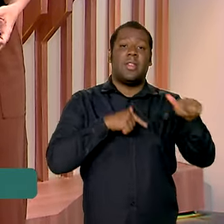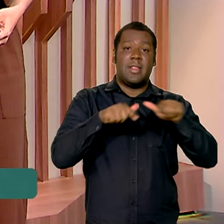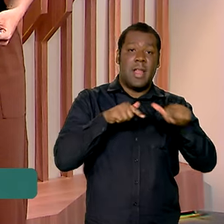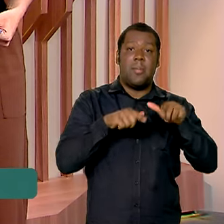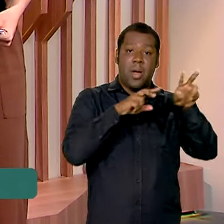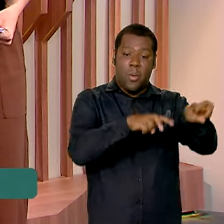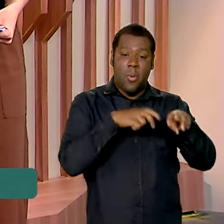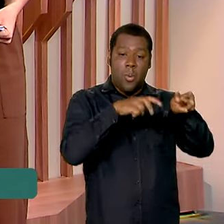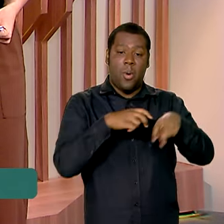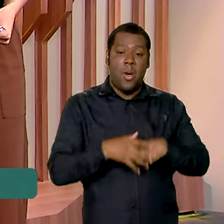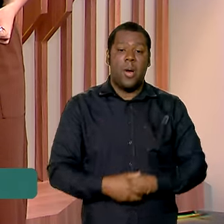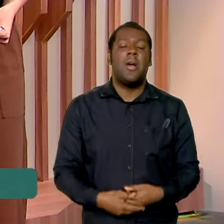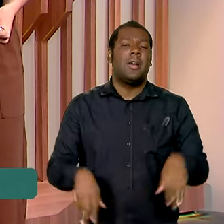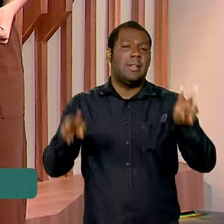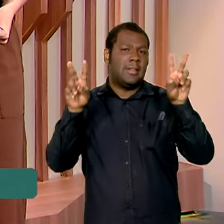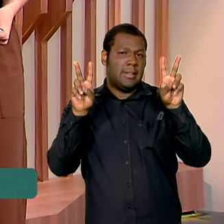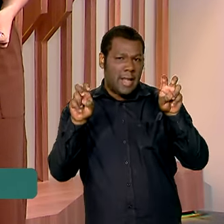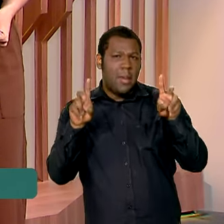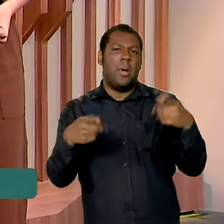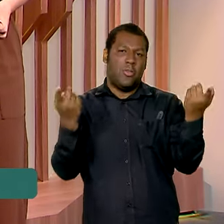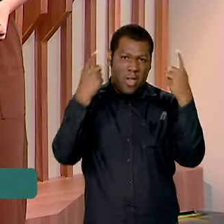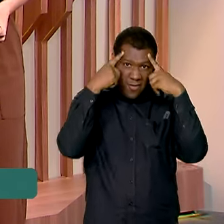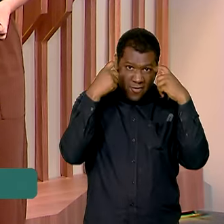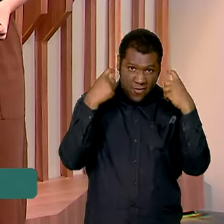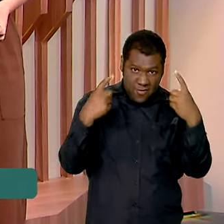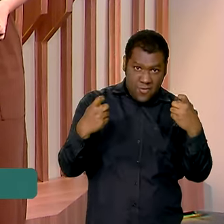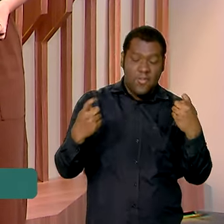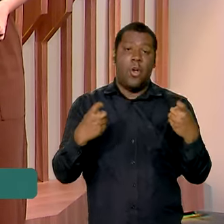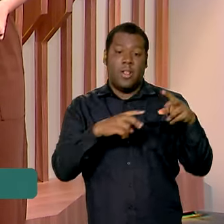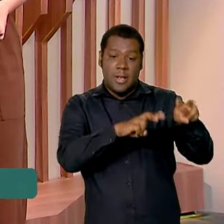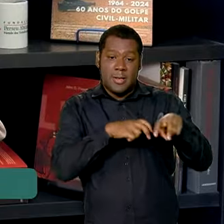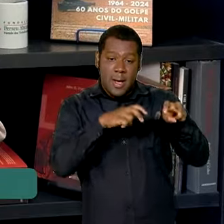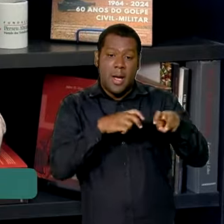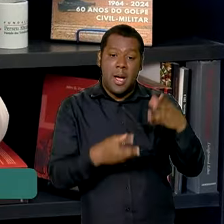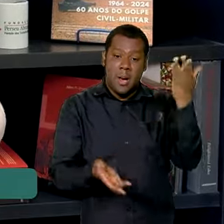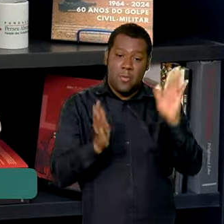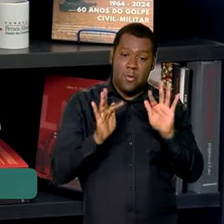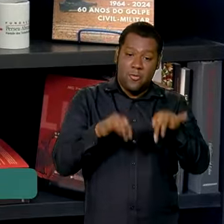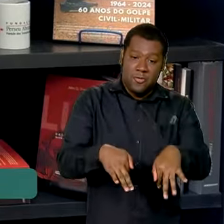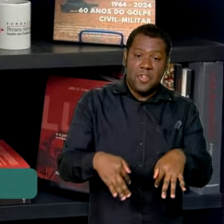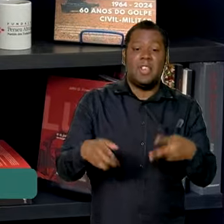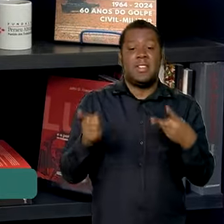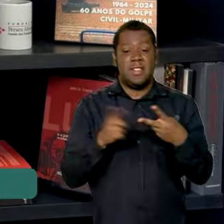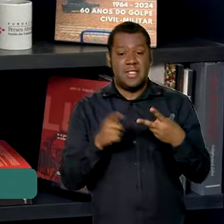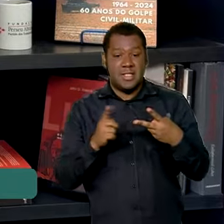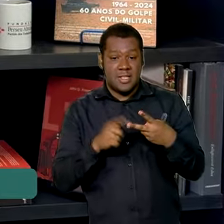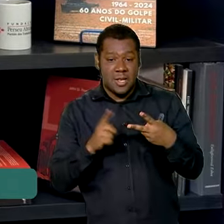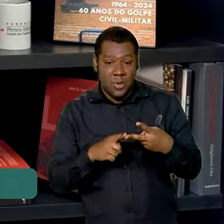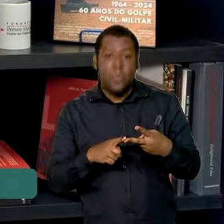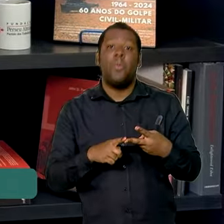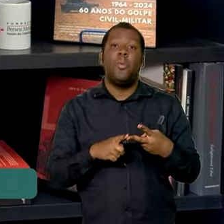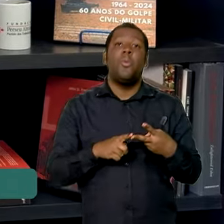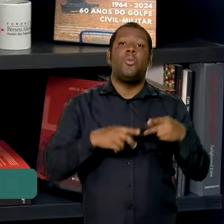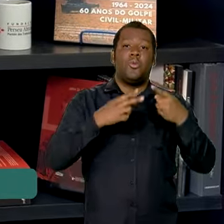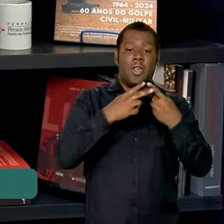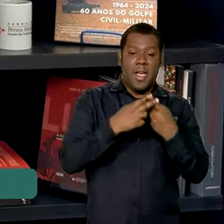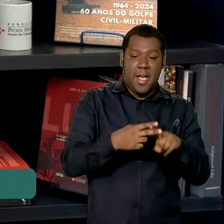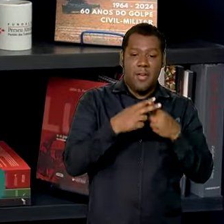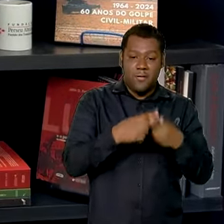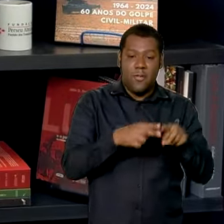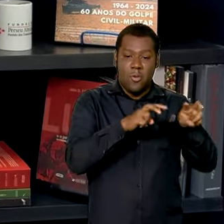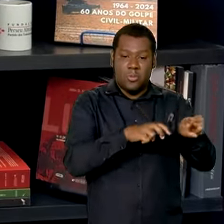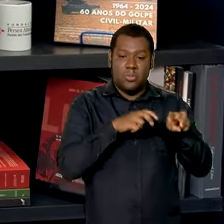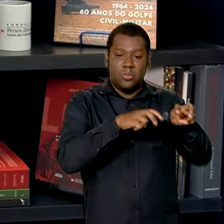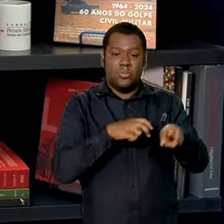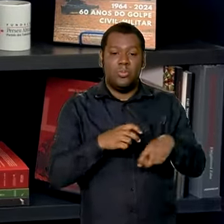pauta, temas como a violência no campo e a reforma agrária. Nesse 1º de maio, essa é uma pauta principal.